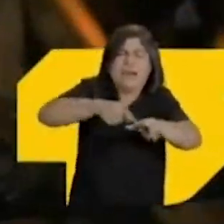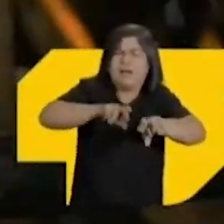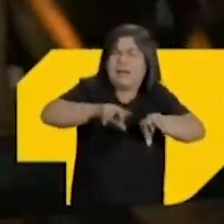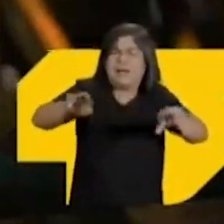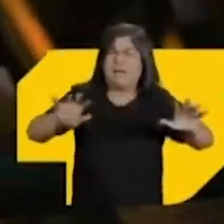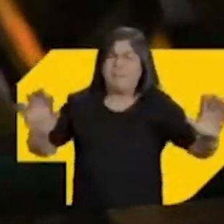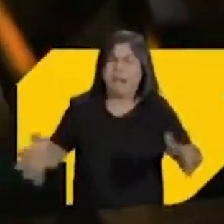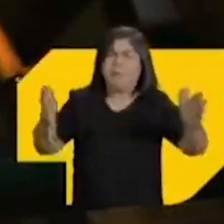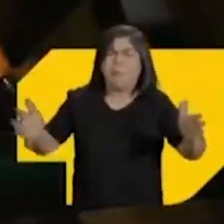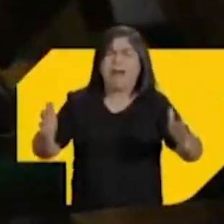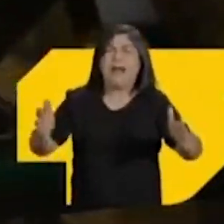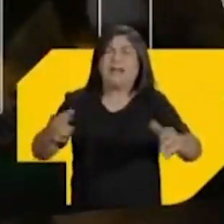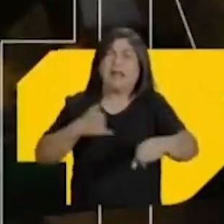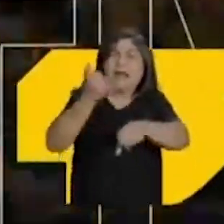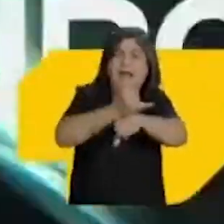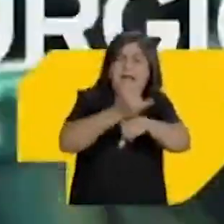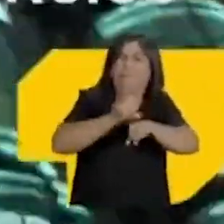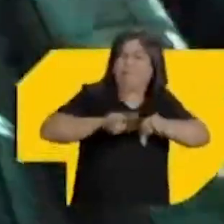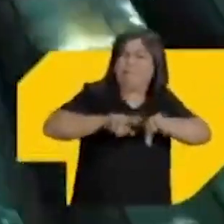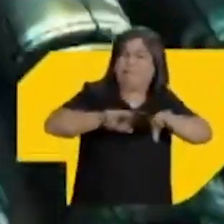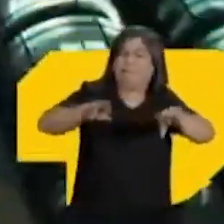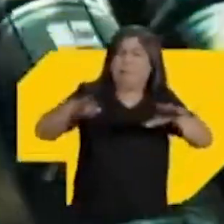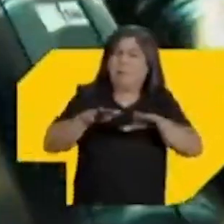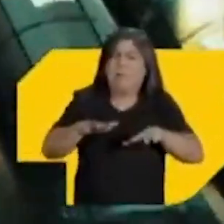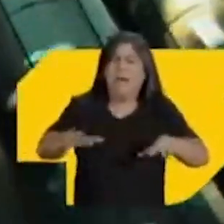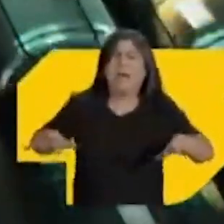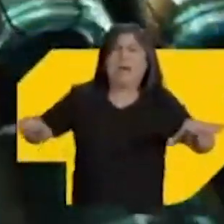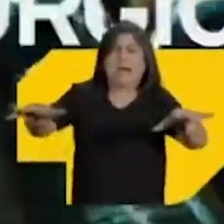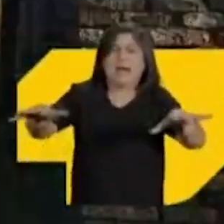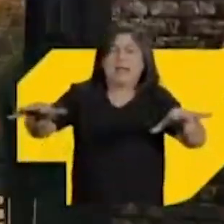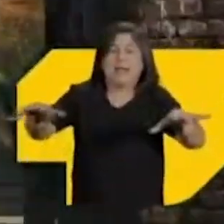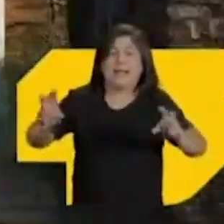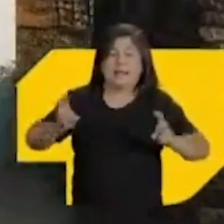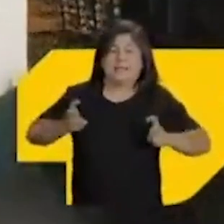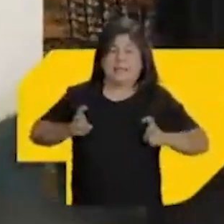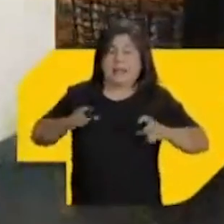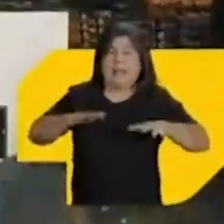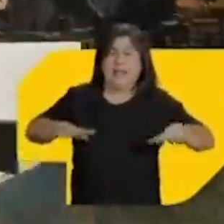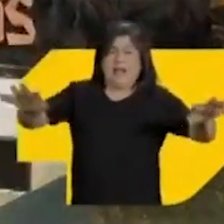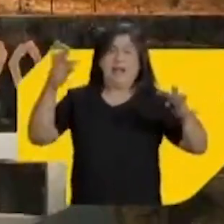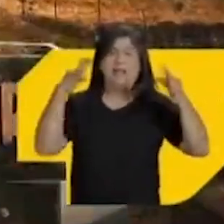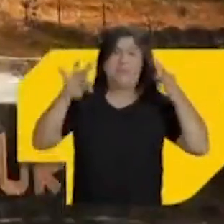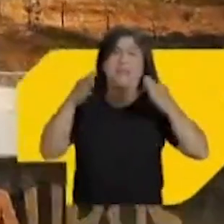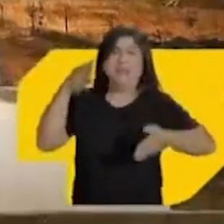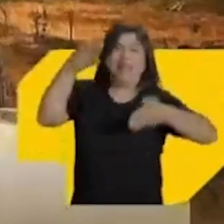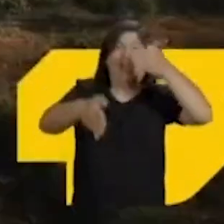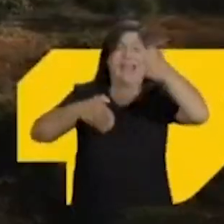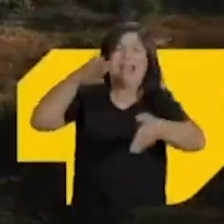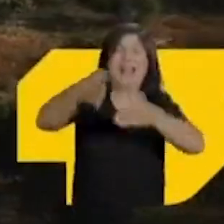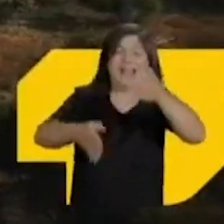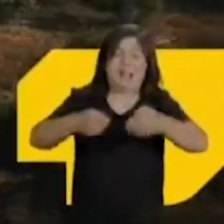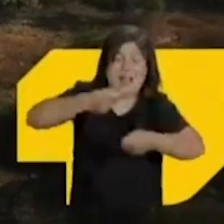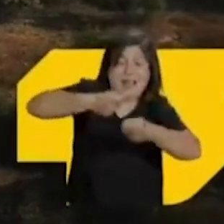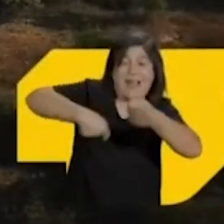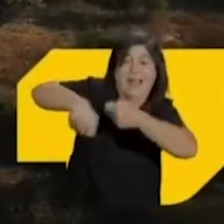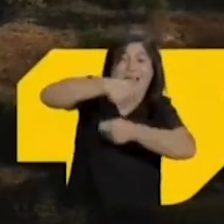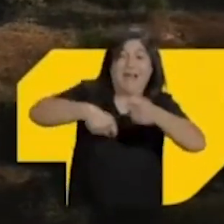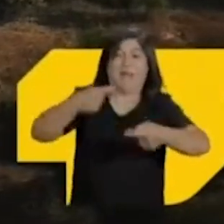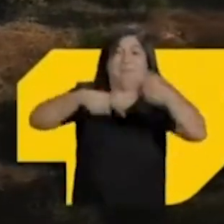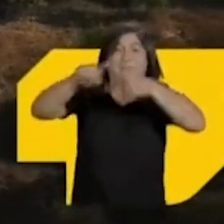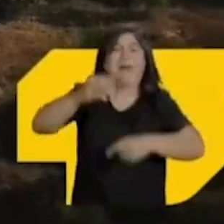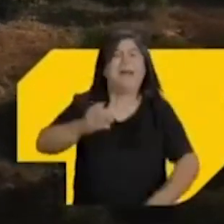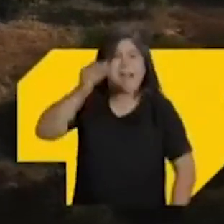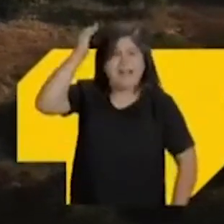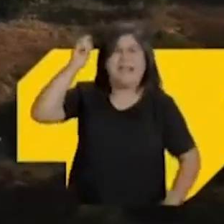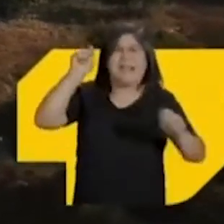fortalecer o polo calçadista, incentivar o setor de metalurgia e reestruturar o Vale dos Dinossauros, atraindo turistas e